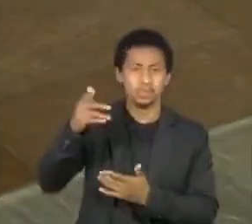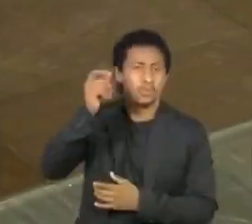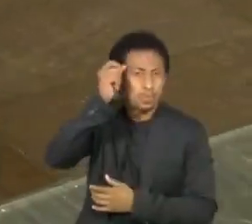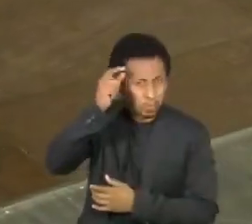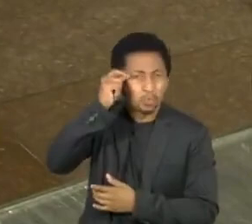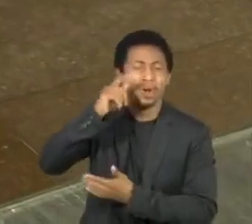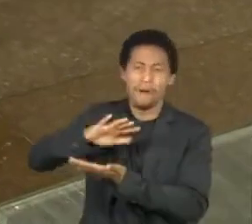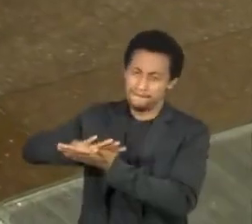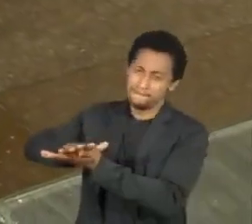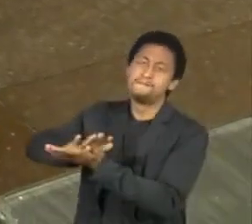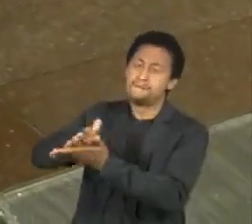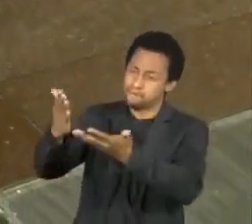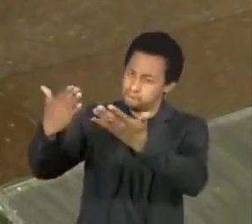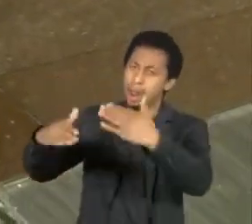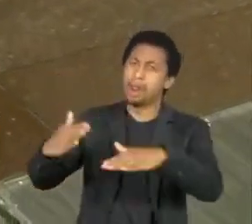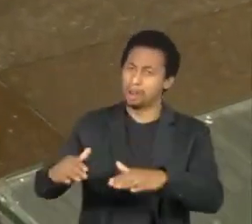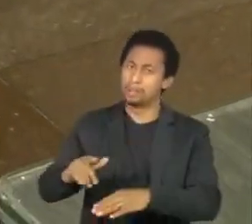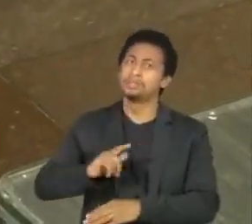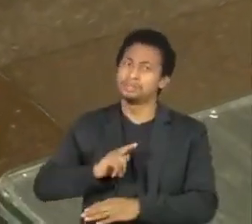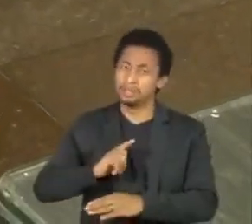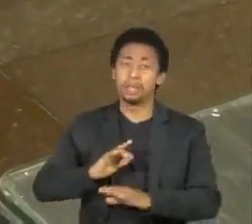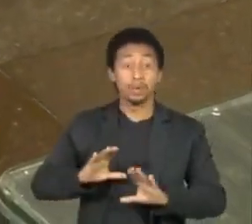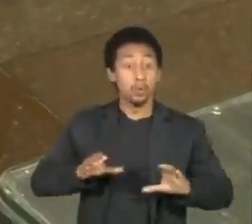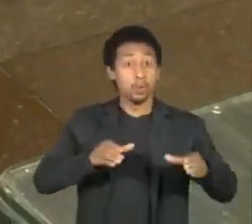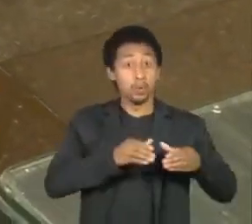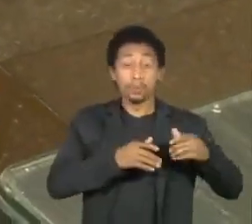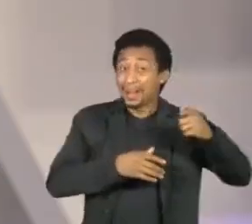grandes artistas, que têm se posicionado contrariamente ao governo.